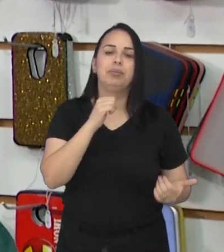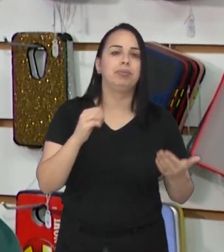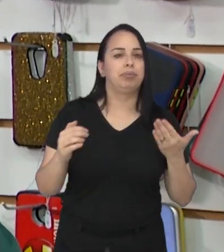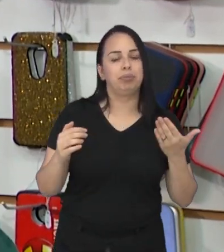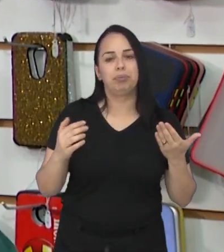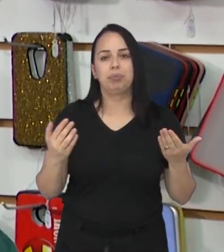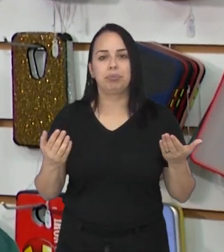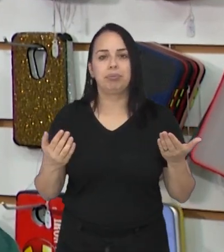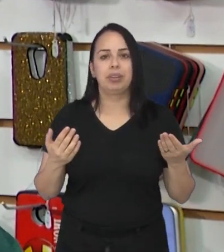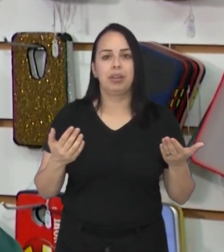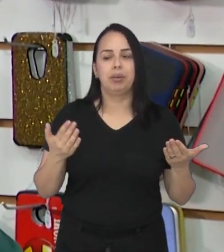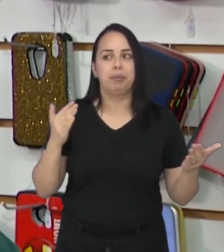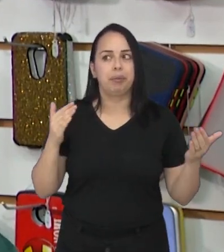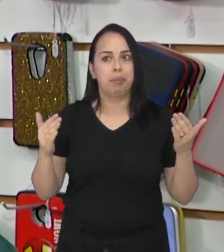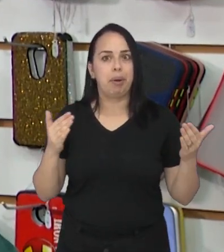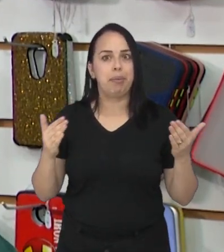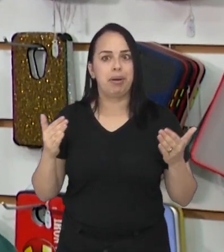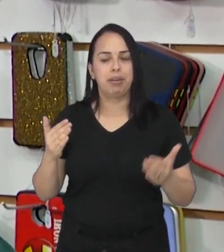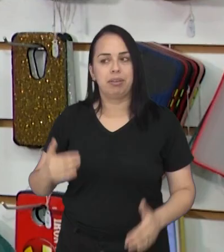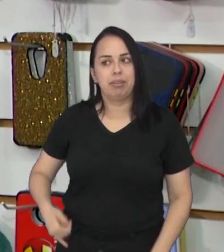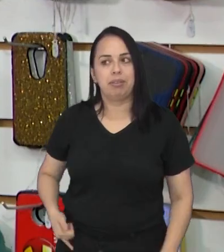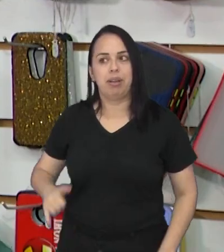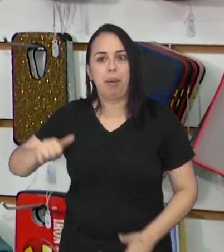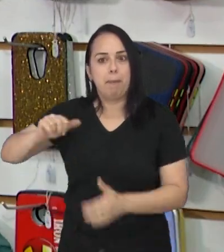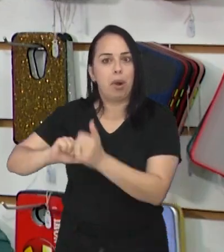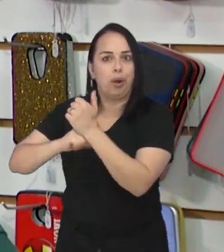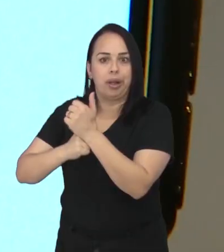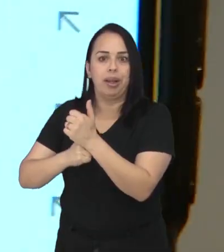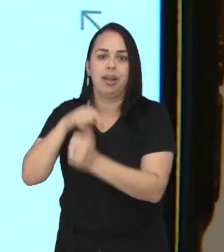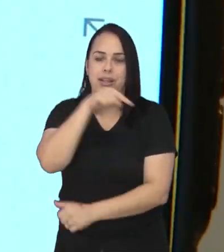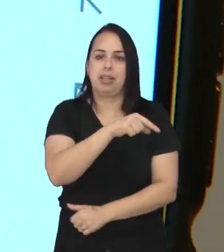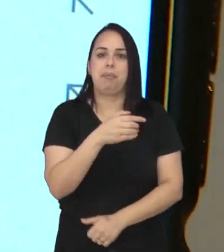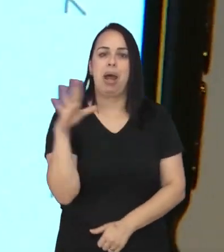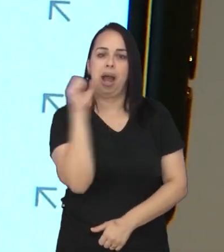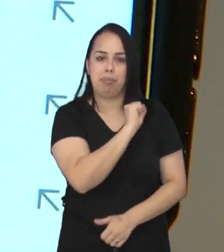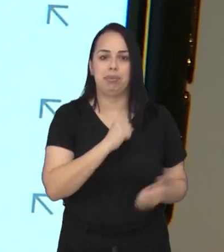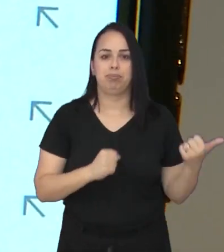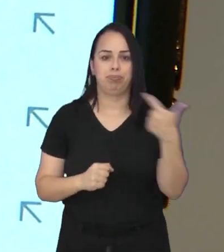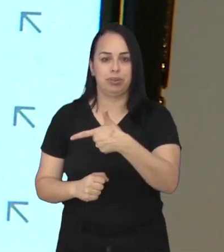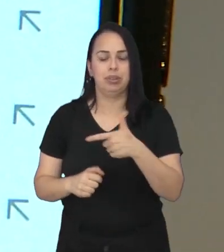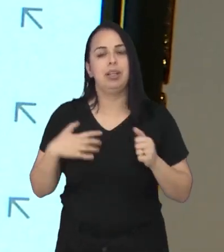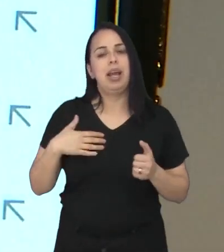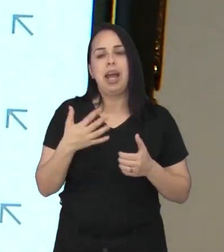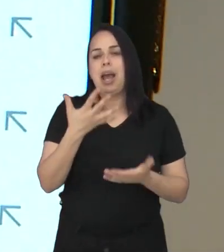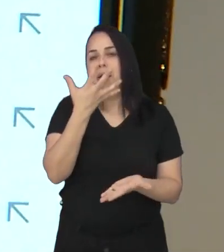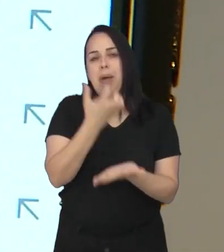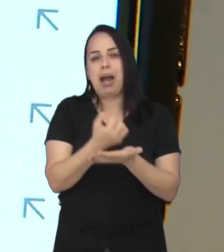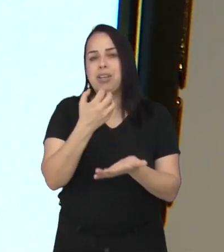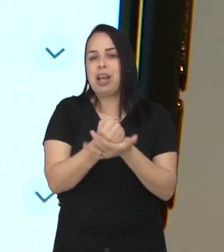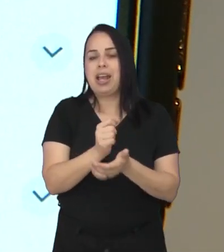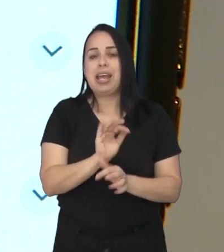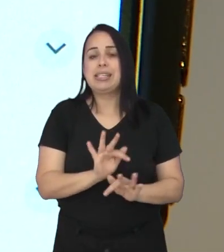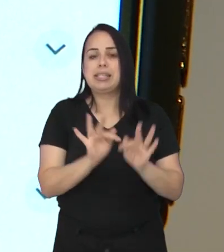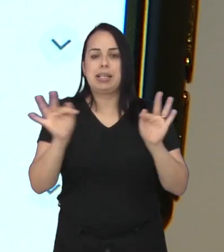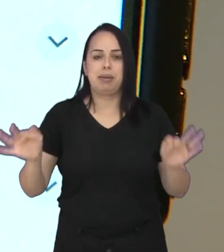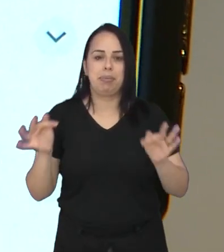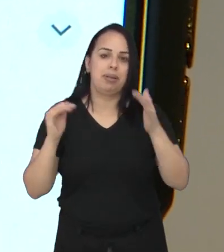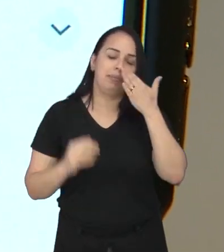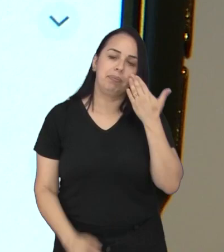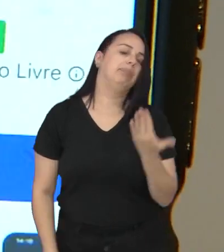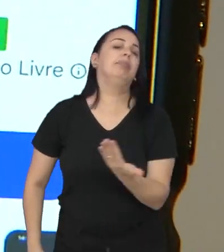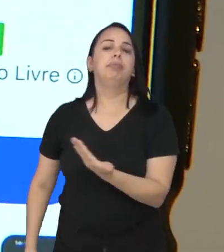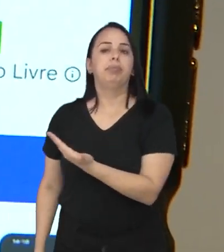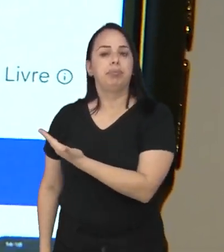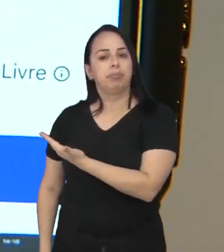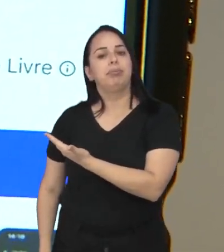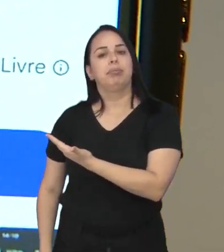você levaria para fazer de um modo convencional. Baixar o programa é simples. Basta digitar celular seguro na